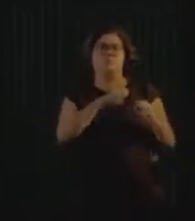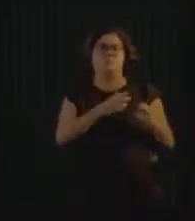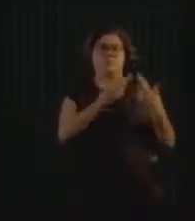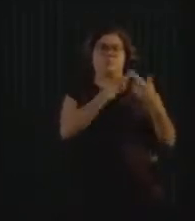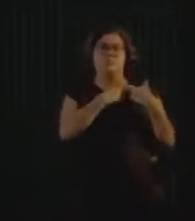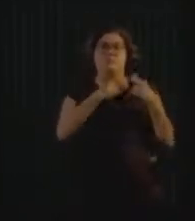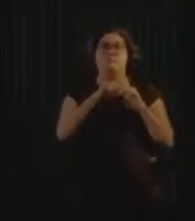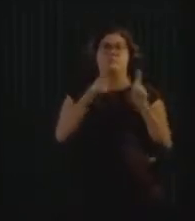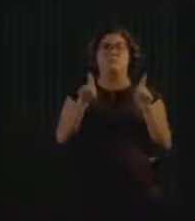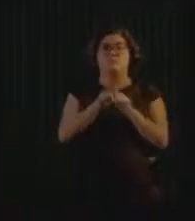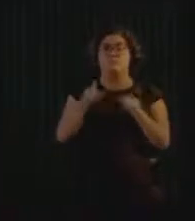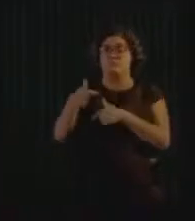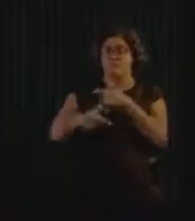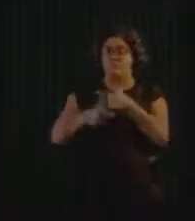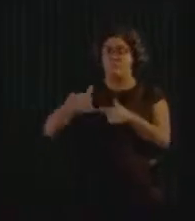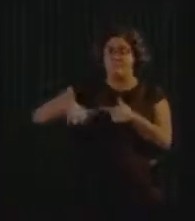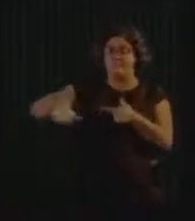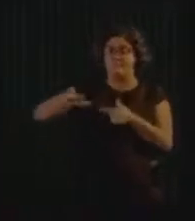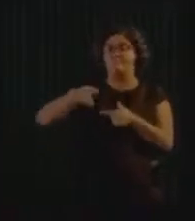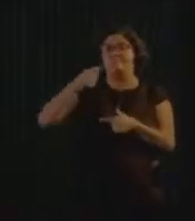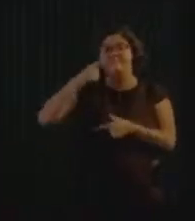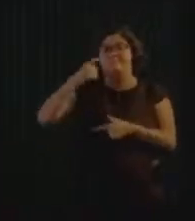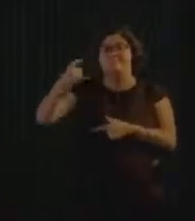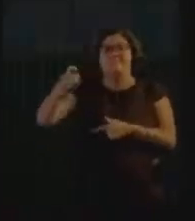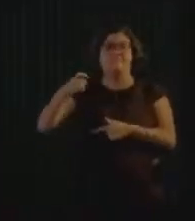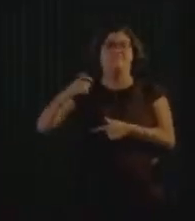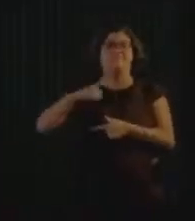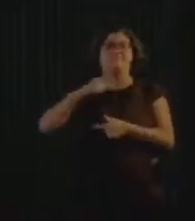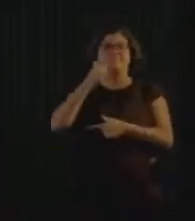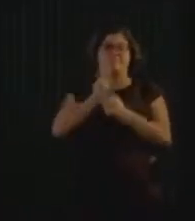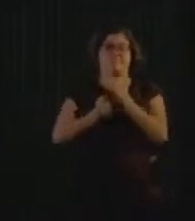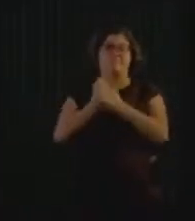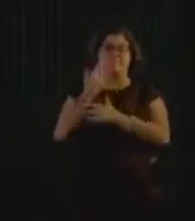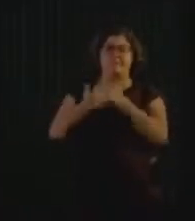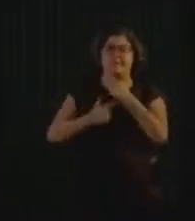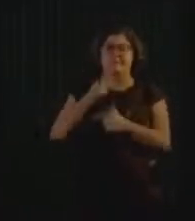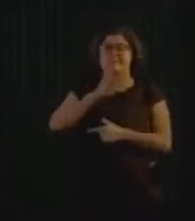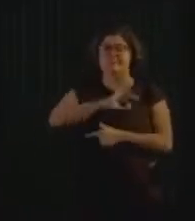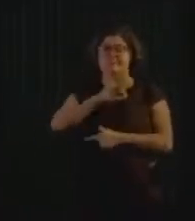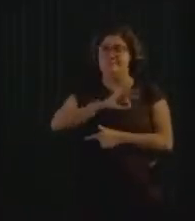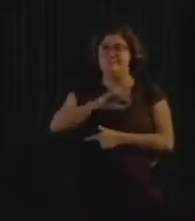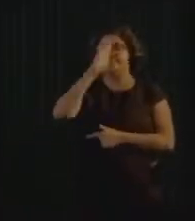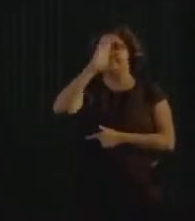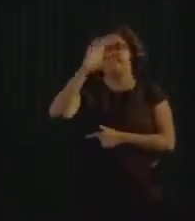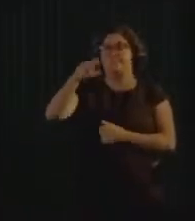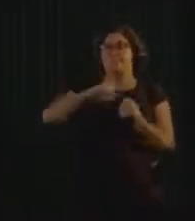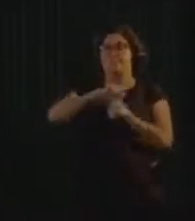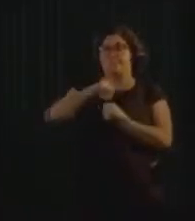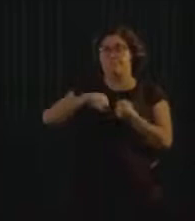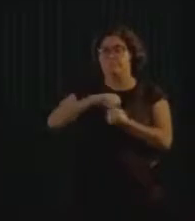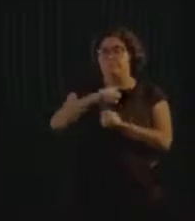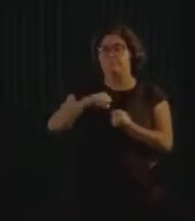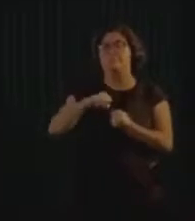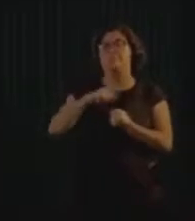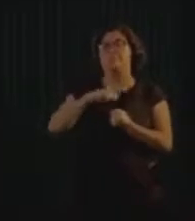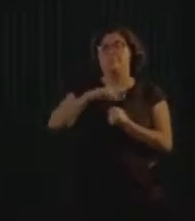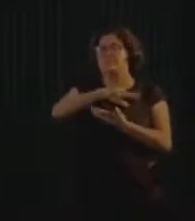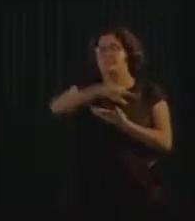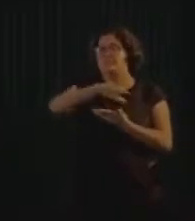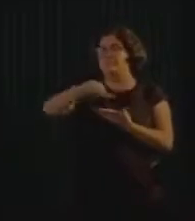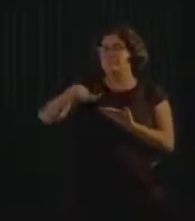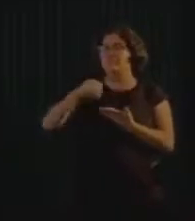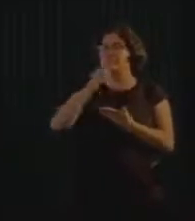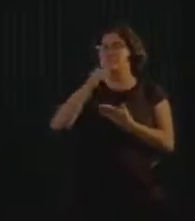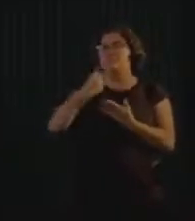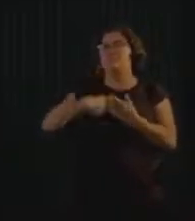responsabilidade, mas para atuar que gere emprego e renda e oportunidade, e sobretudo sustentabilidade, em uma